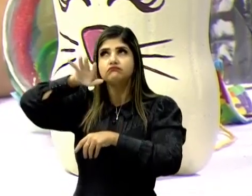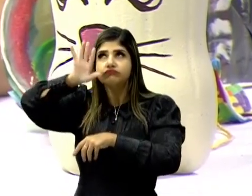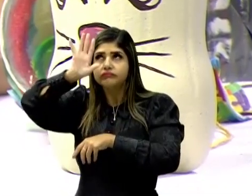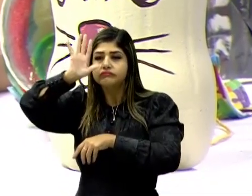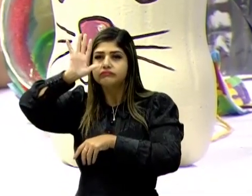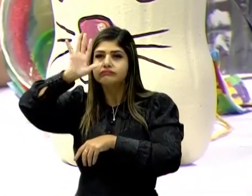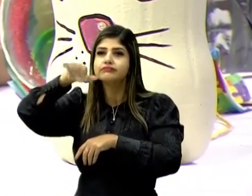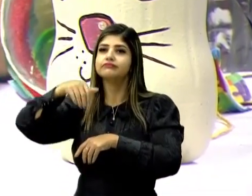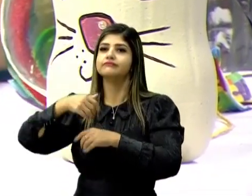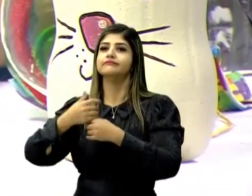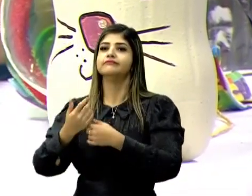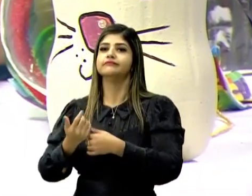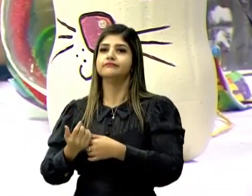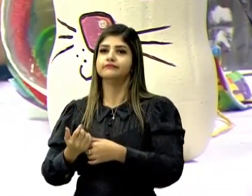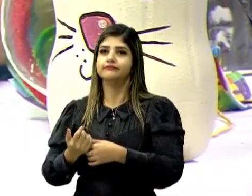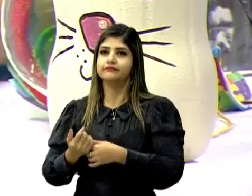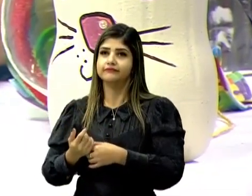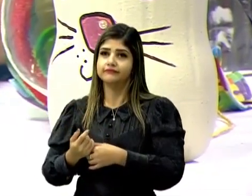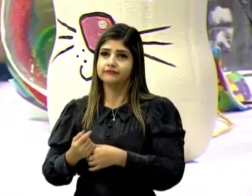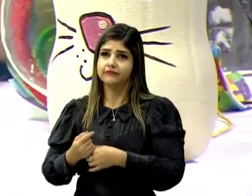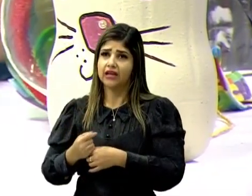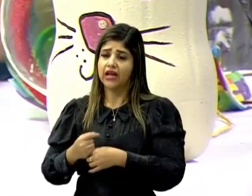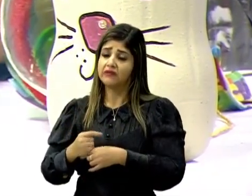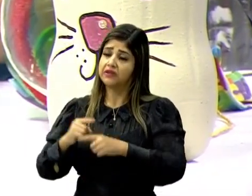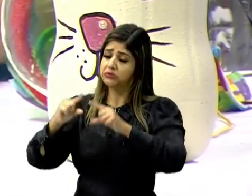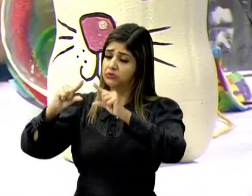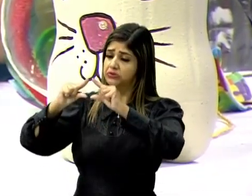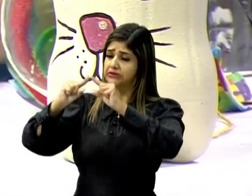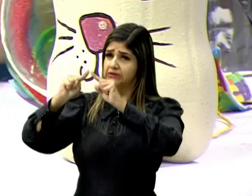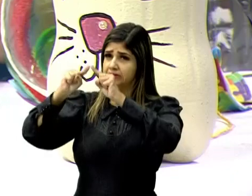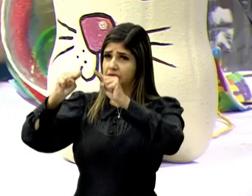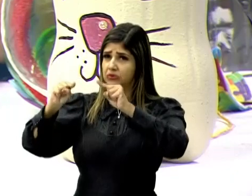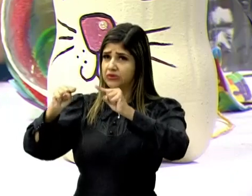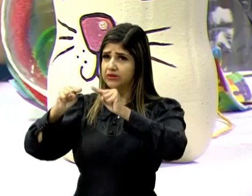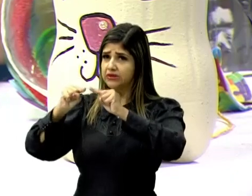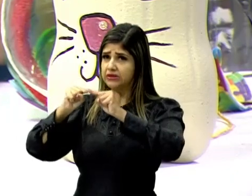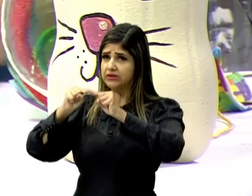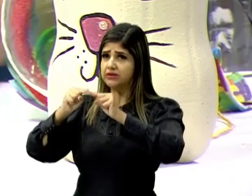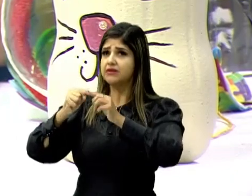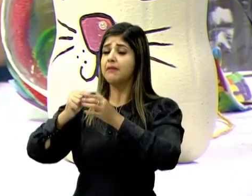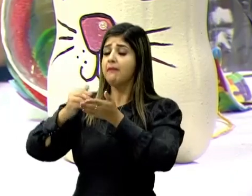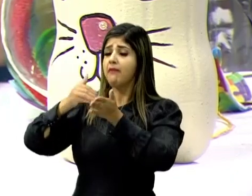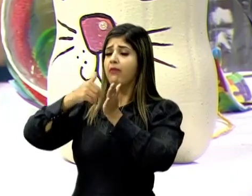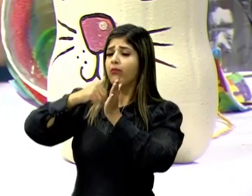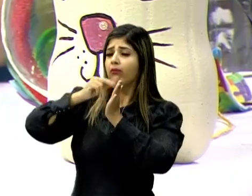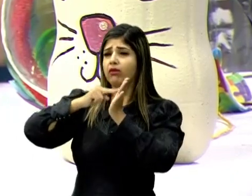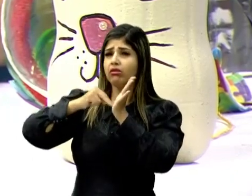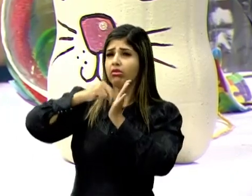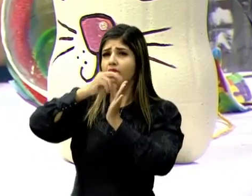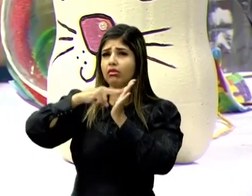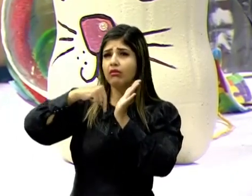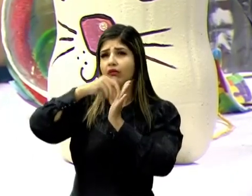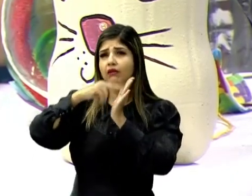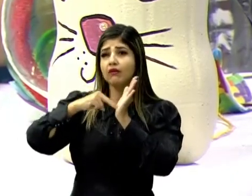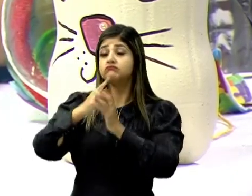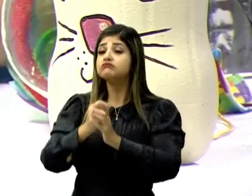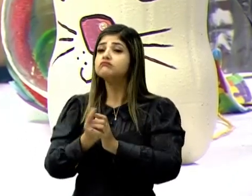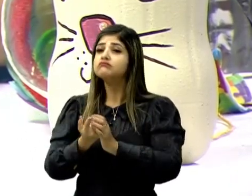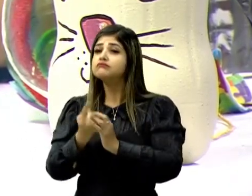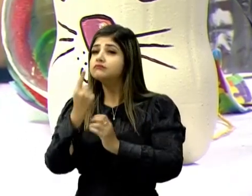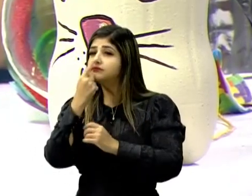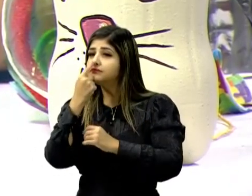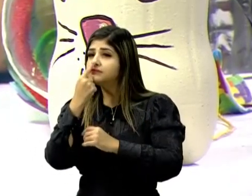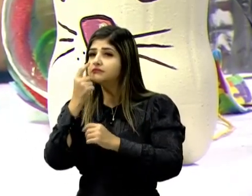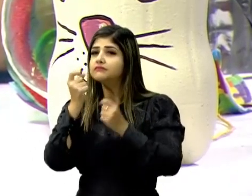E aqui, ó, é um triângulo, ó. Que eu pinto dentro. Que é gatinho, né? E